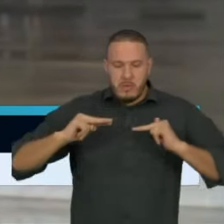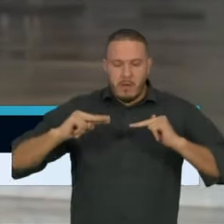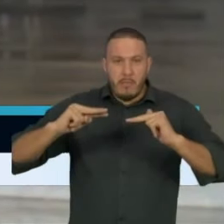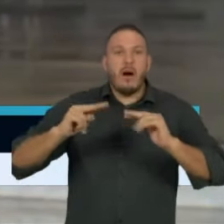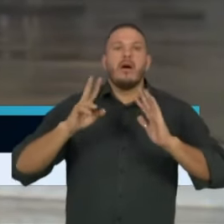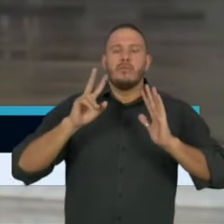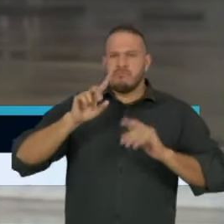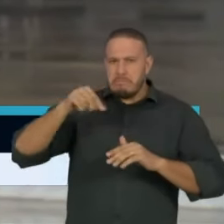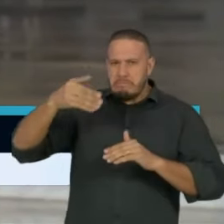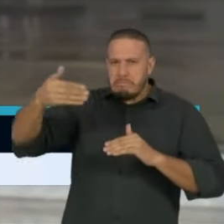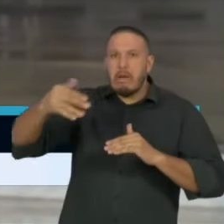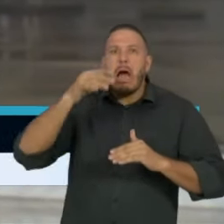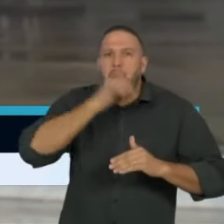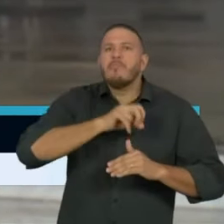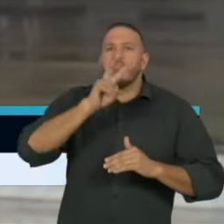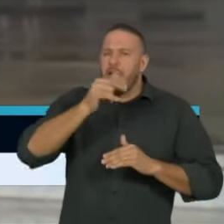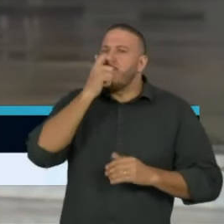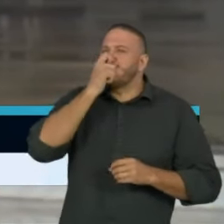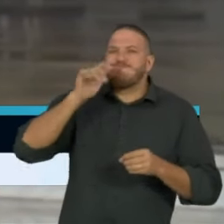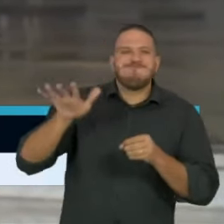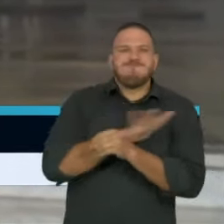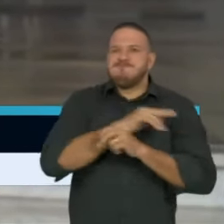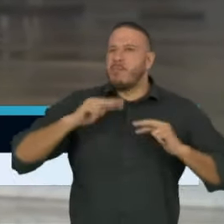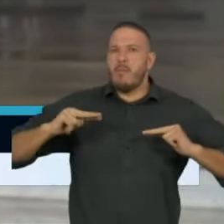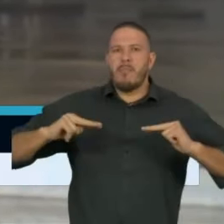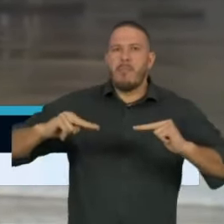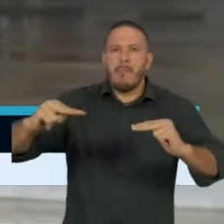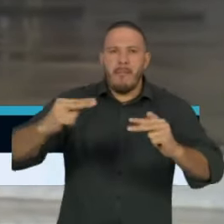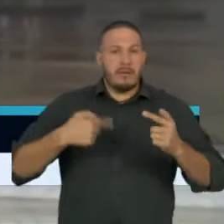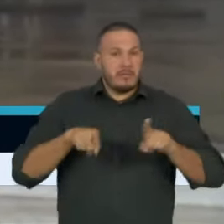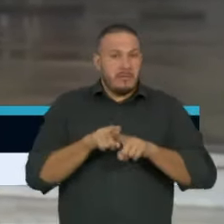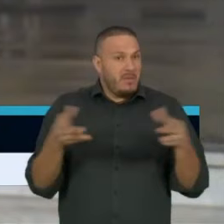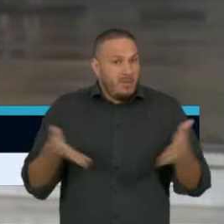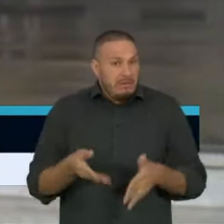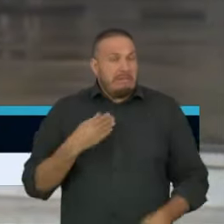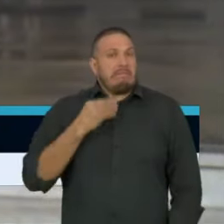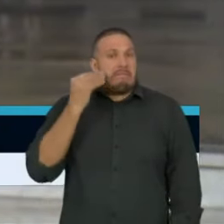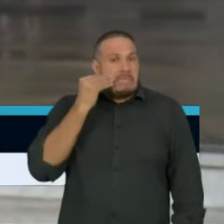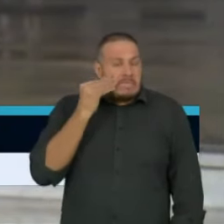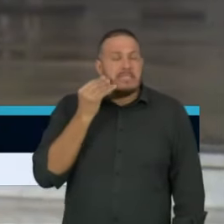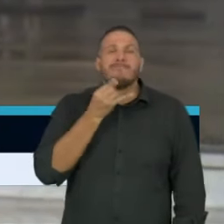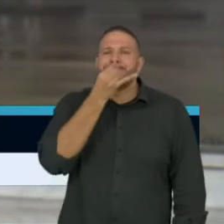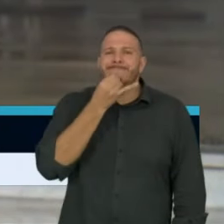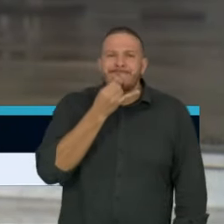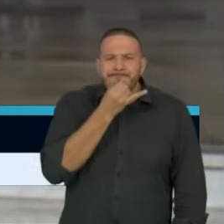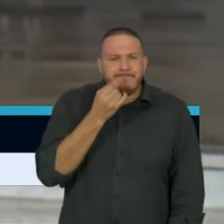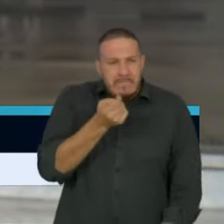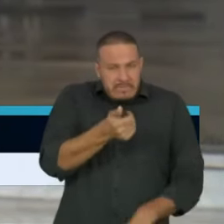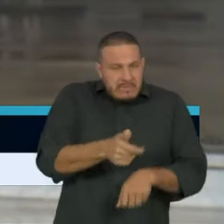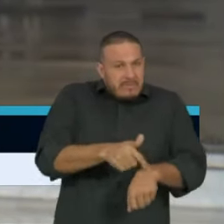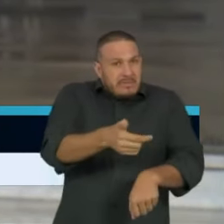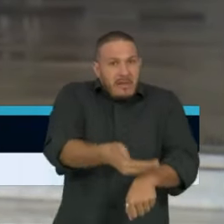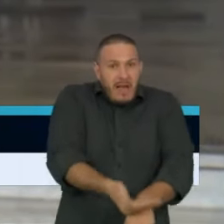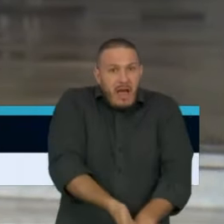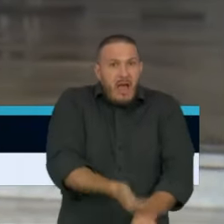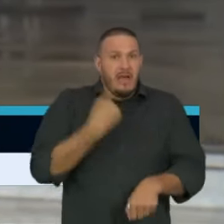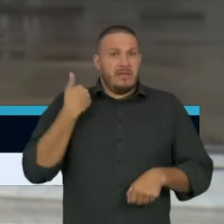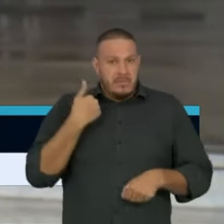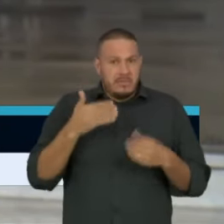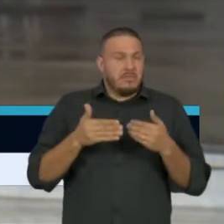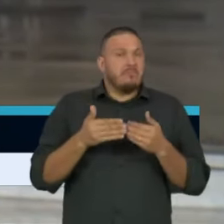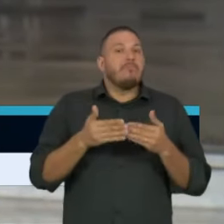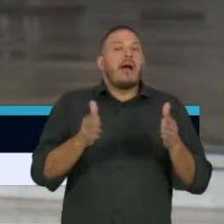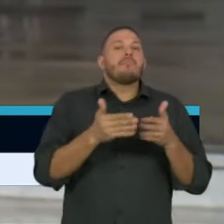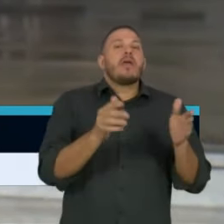Campanha do Pacaembu, tanto que nós estamos tentando, ao máximo, antecipar a abertura de